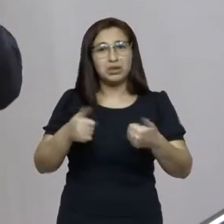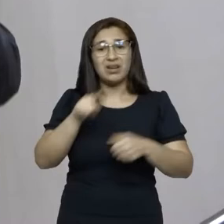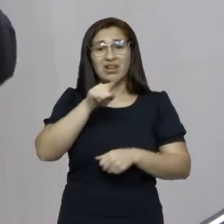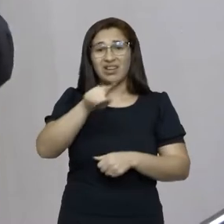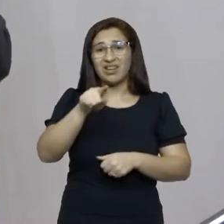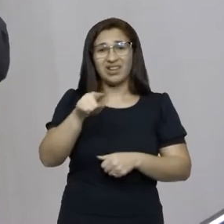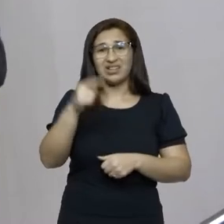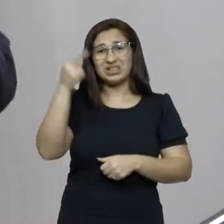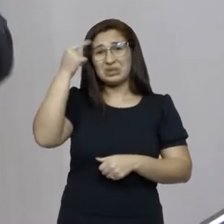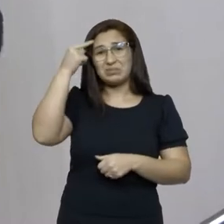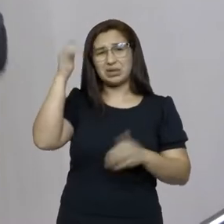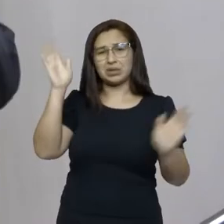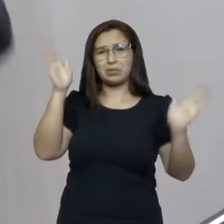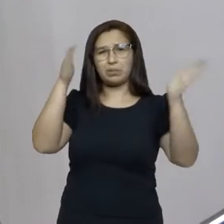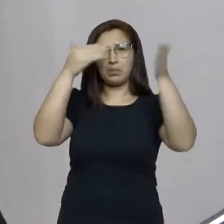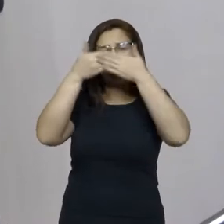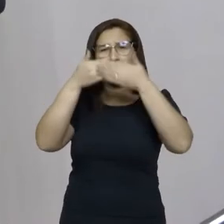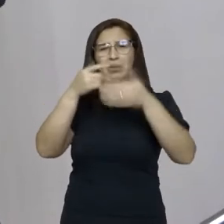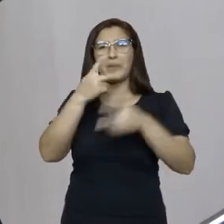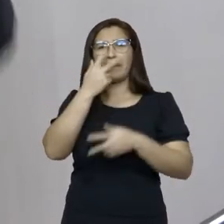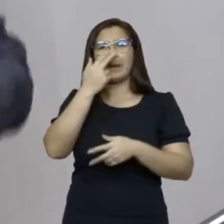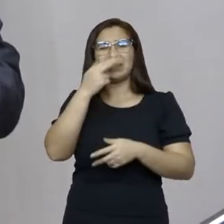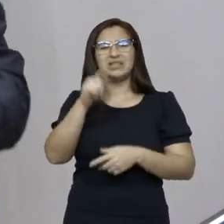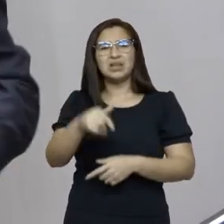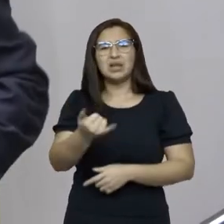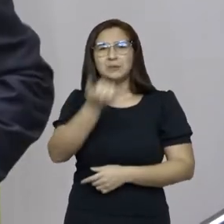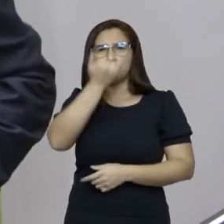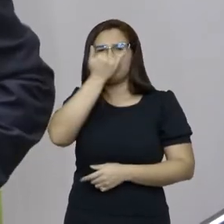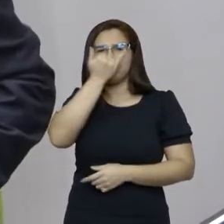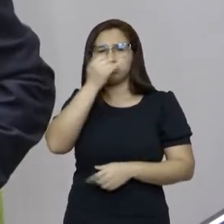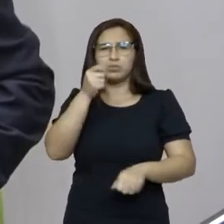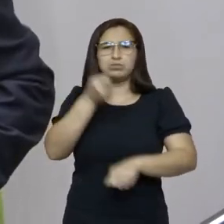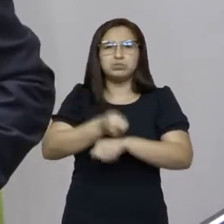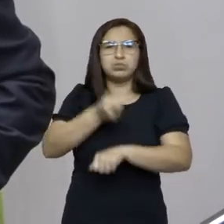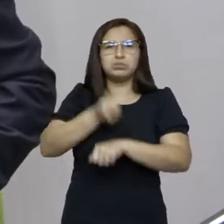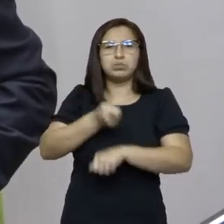ignorante quanto aquele que pensa que existe um pensar só.